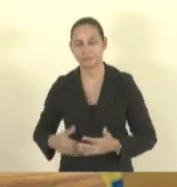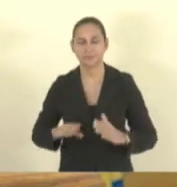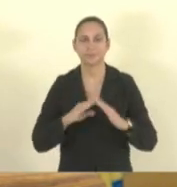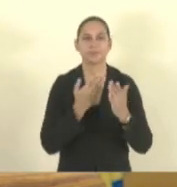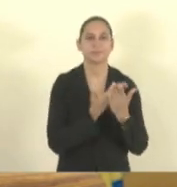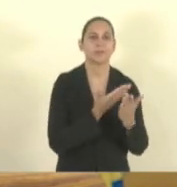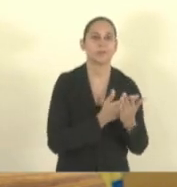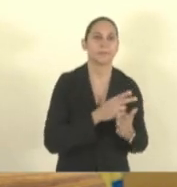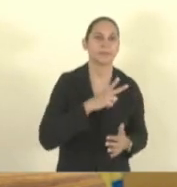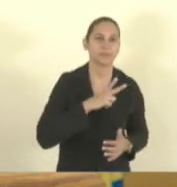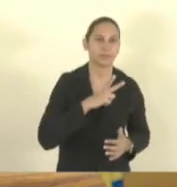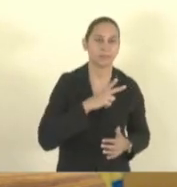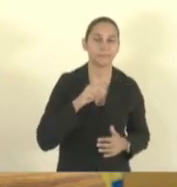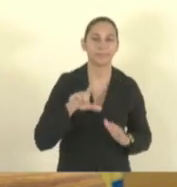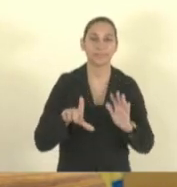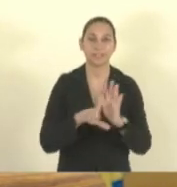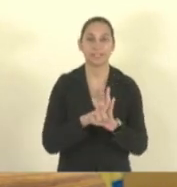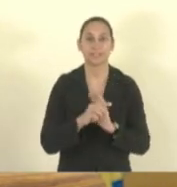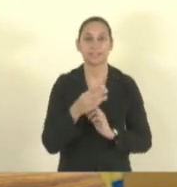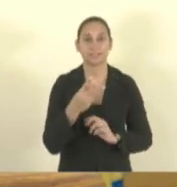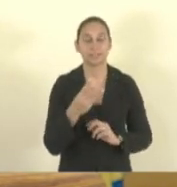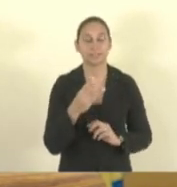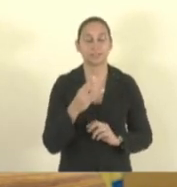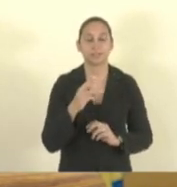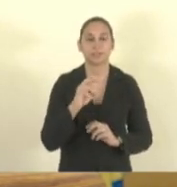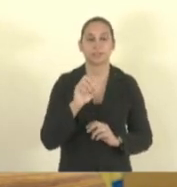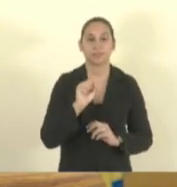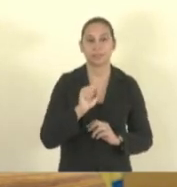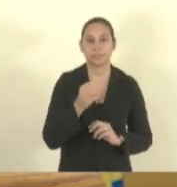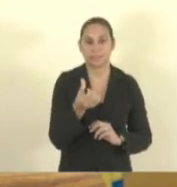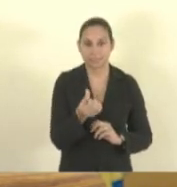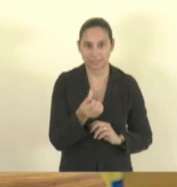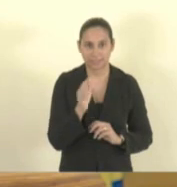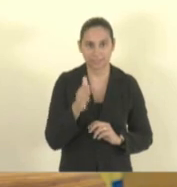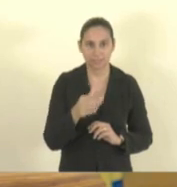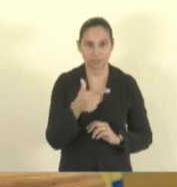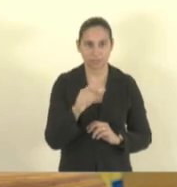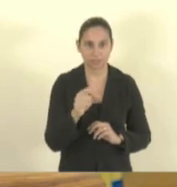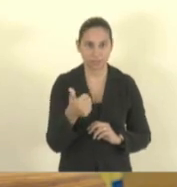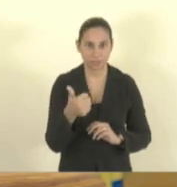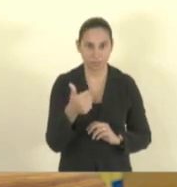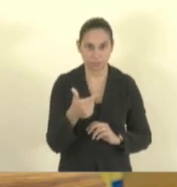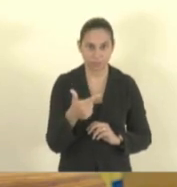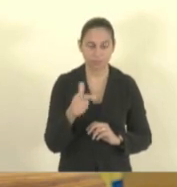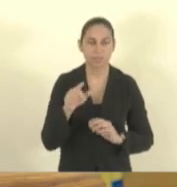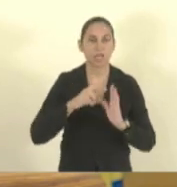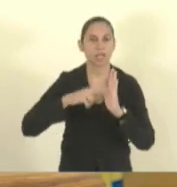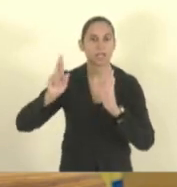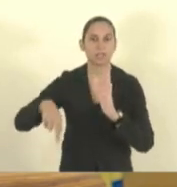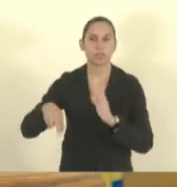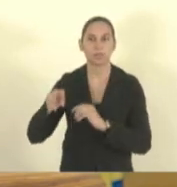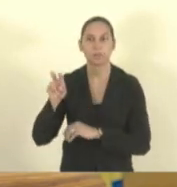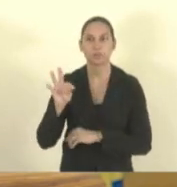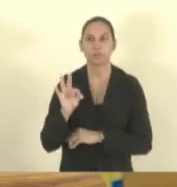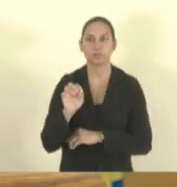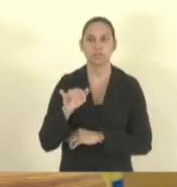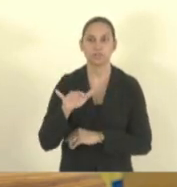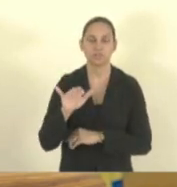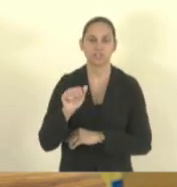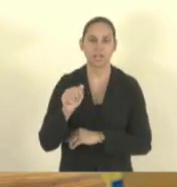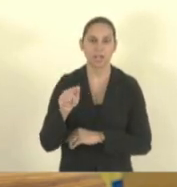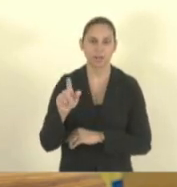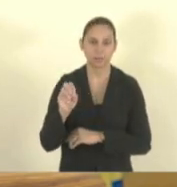.396, de 6 de dezembro de 2002. Relatoria de deputado Tiago Hoffman. Projeto de lei número